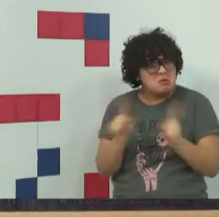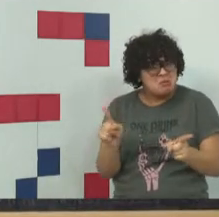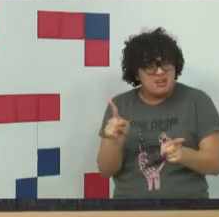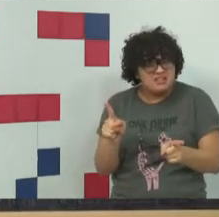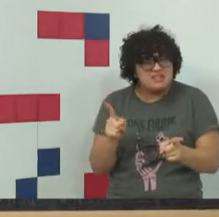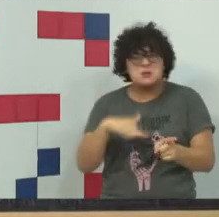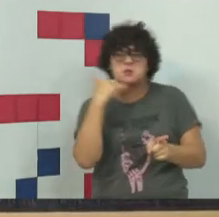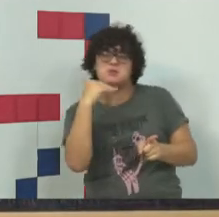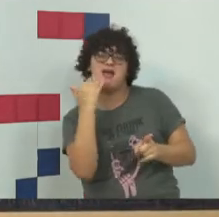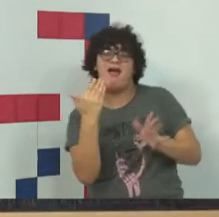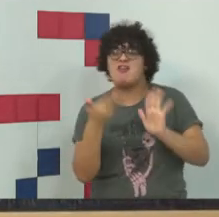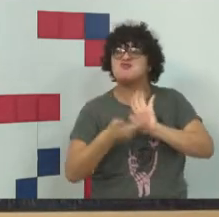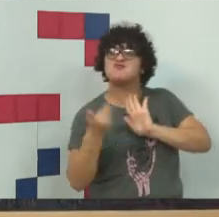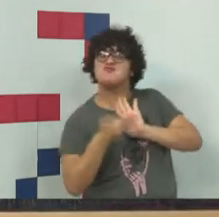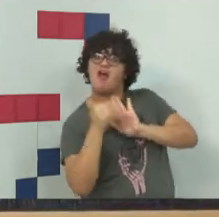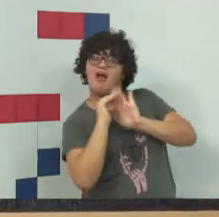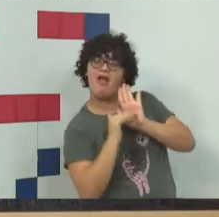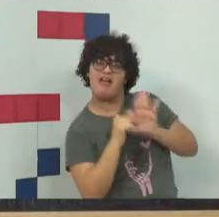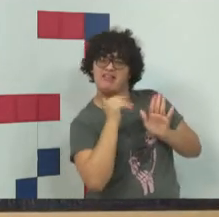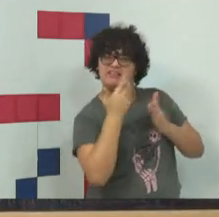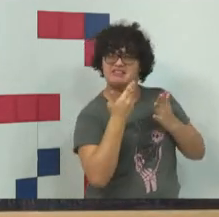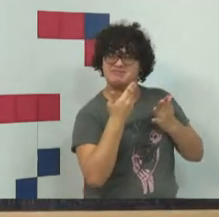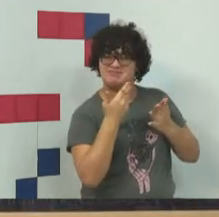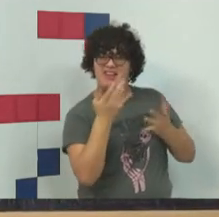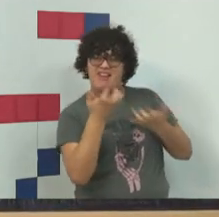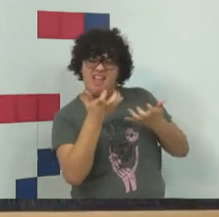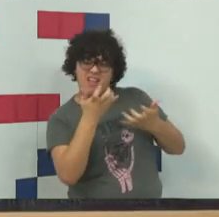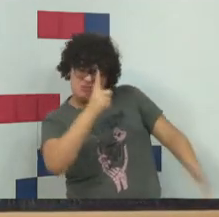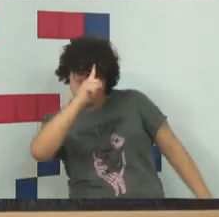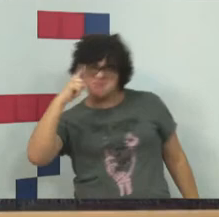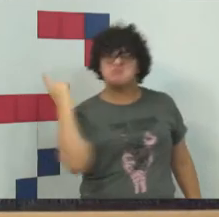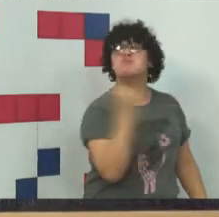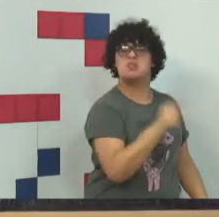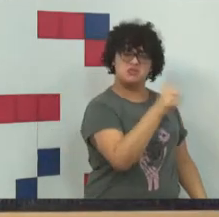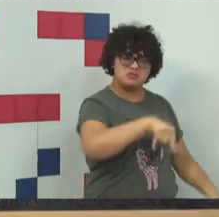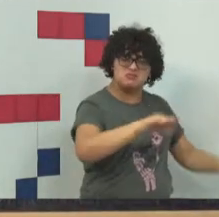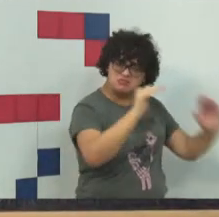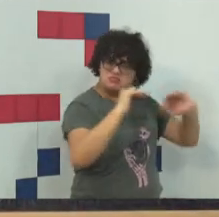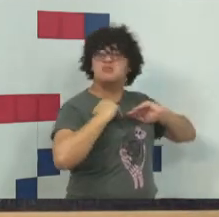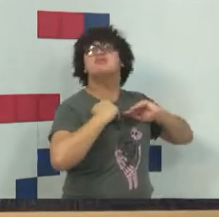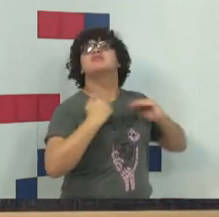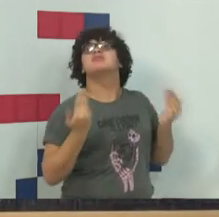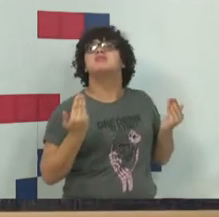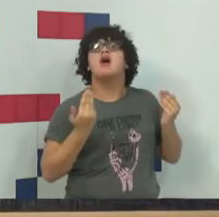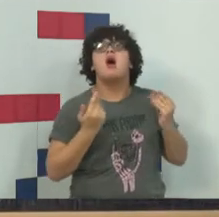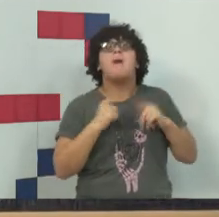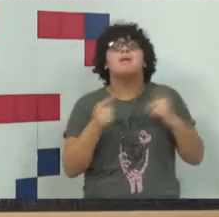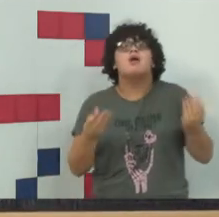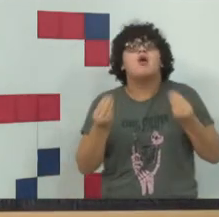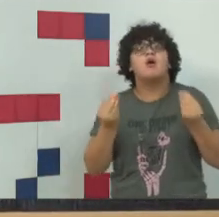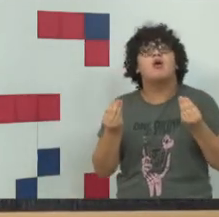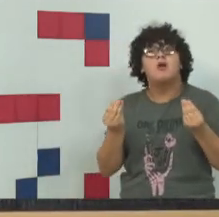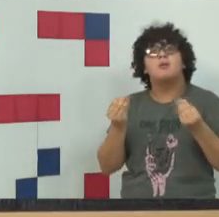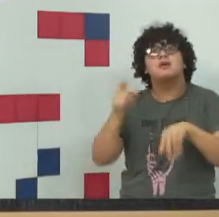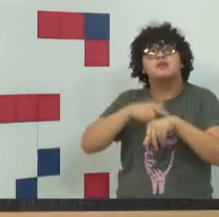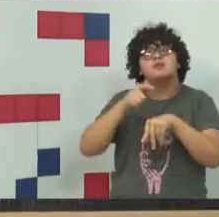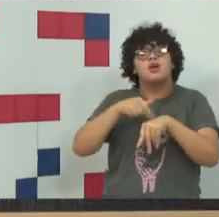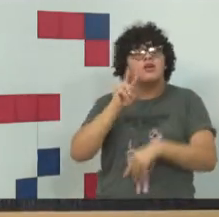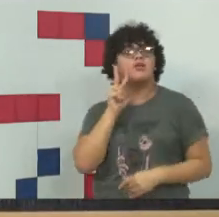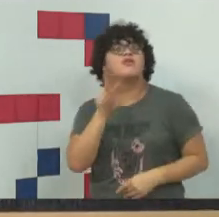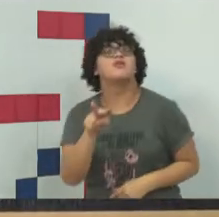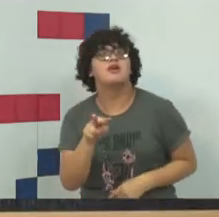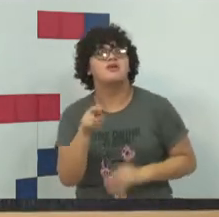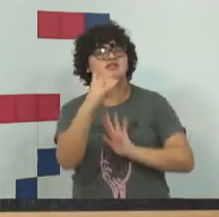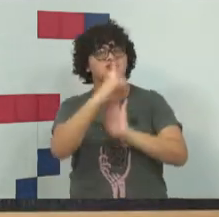intervisse nesse direito. Um Estado que se abstence, que se colocava de forma de enxergar aqueles